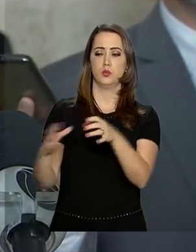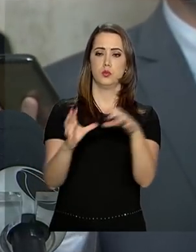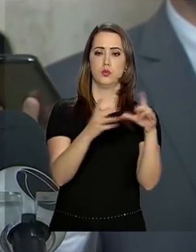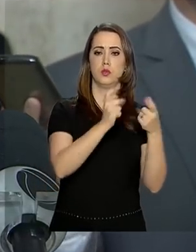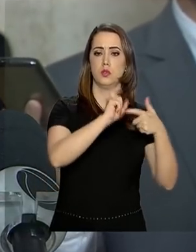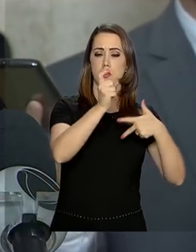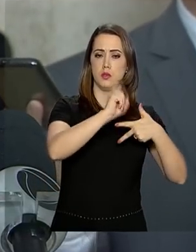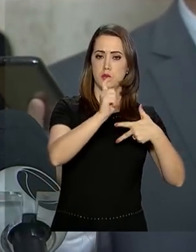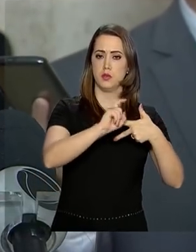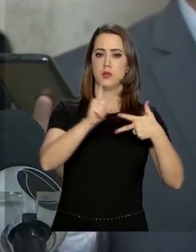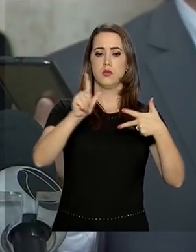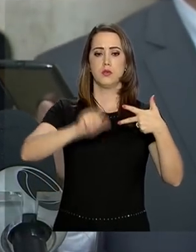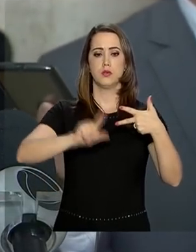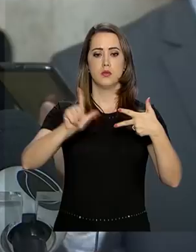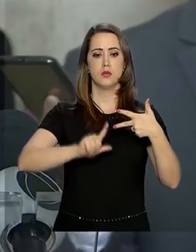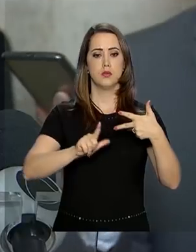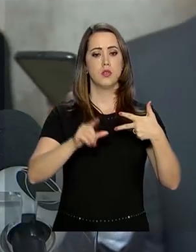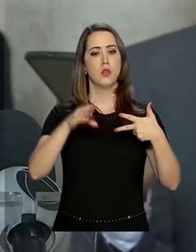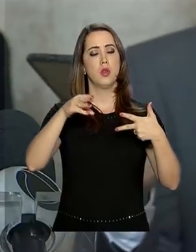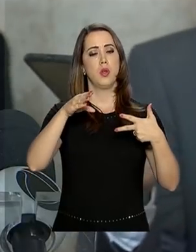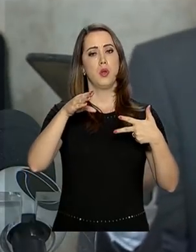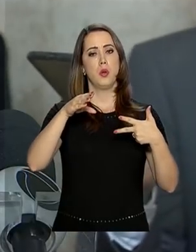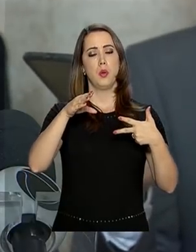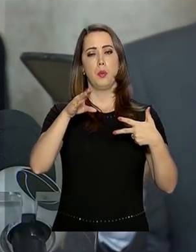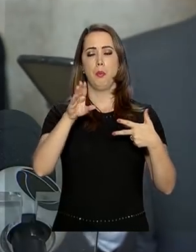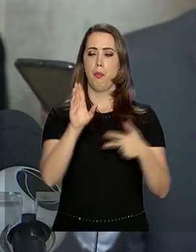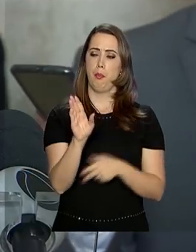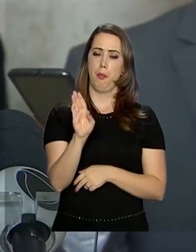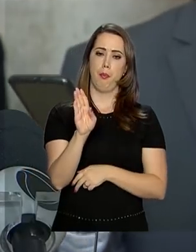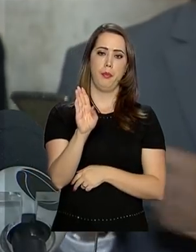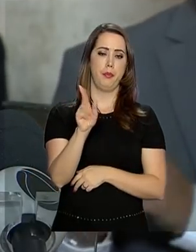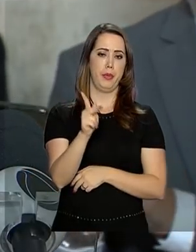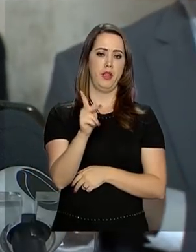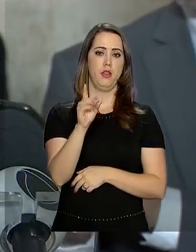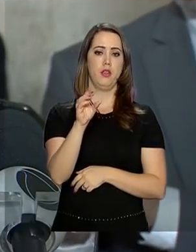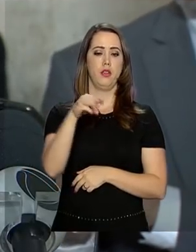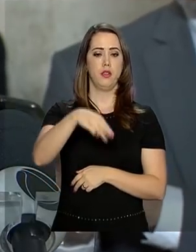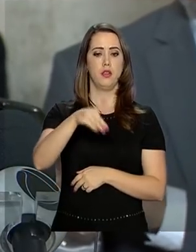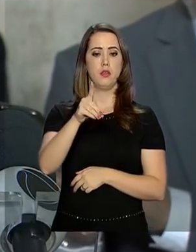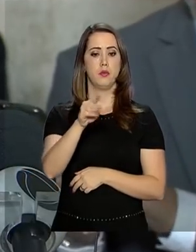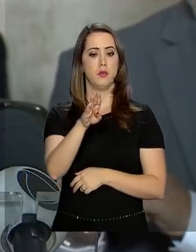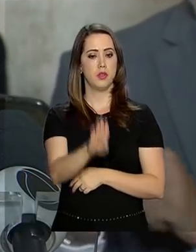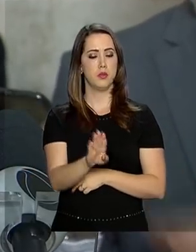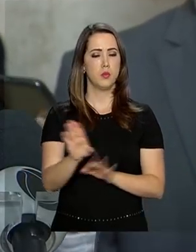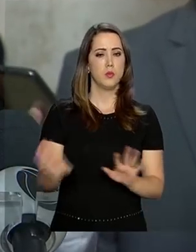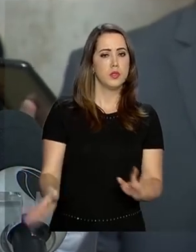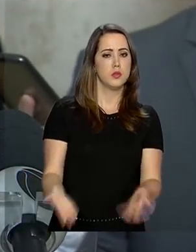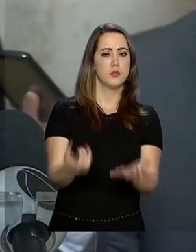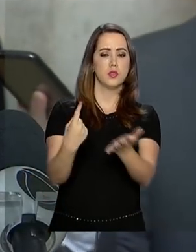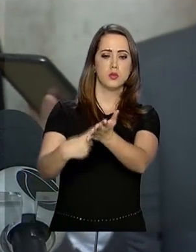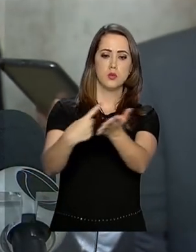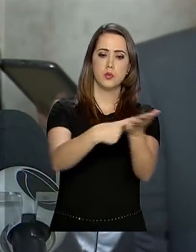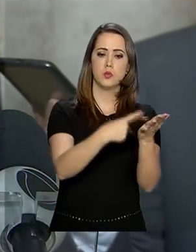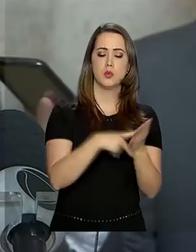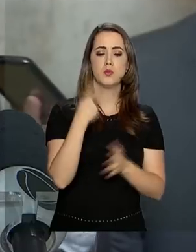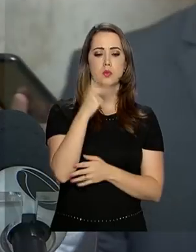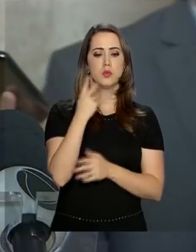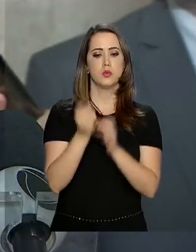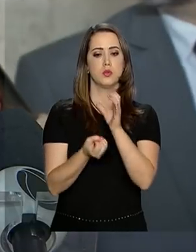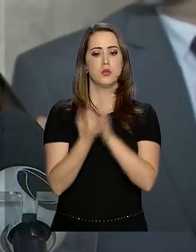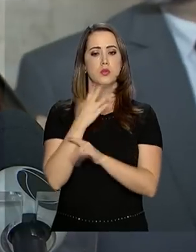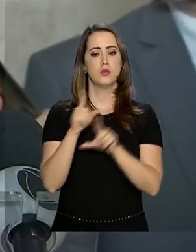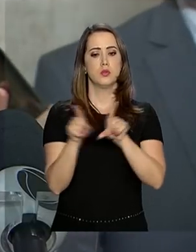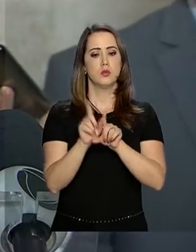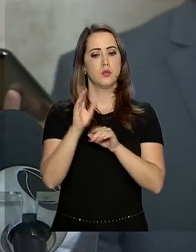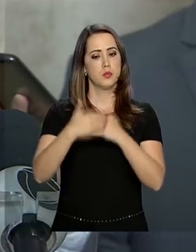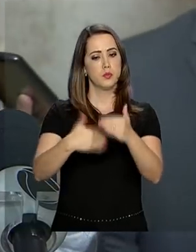executivo e, no caso, o PMDB, para embasar essa nova relação política que se estabeleceria